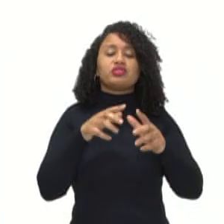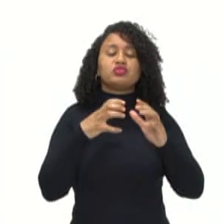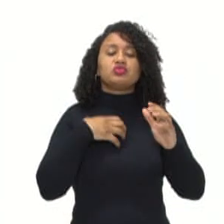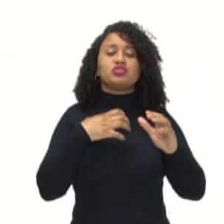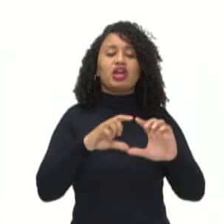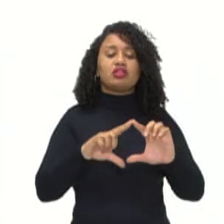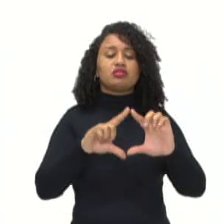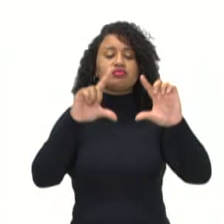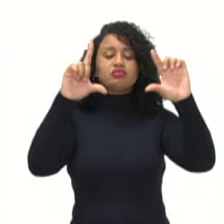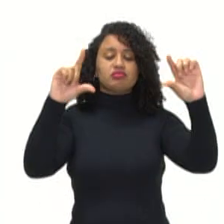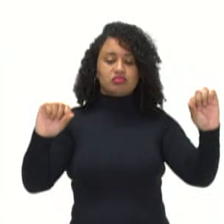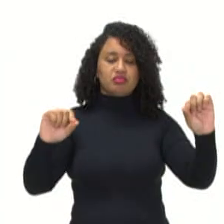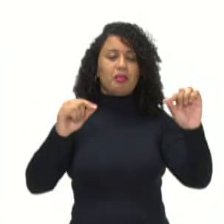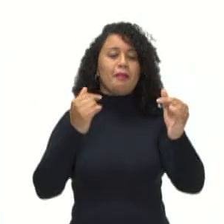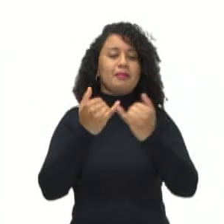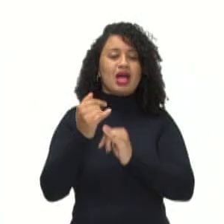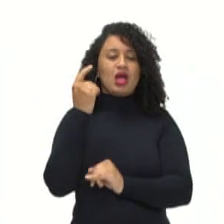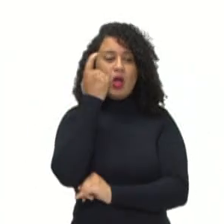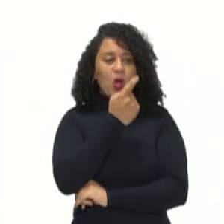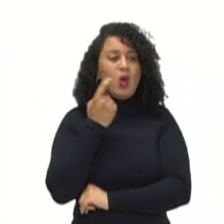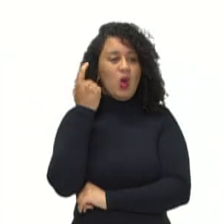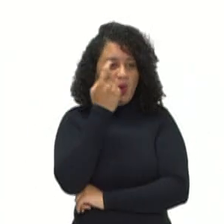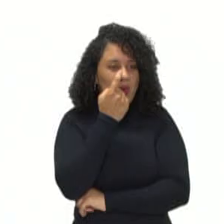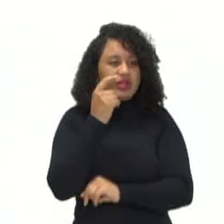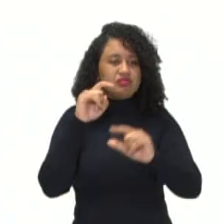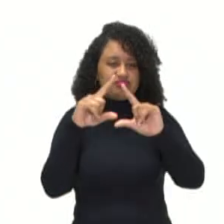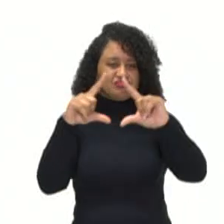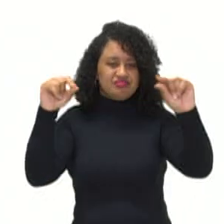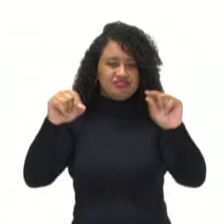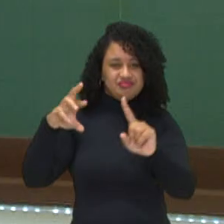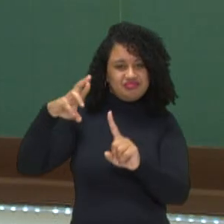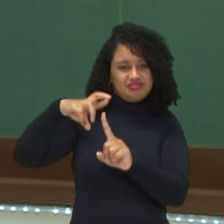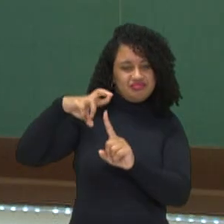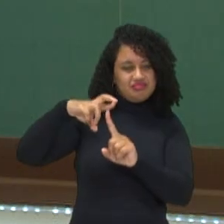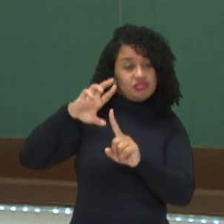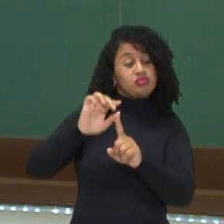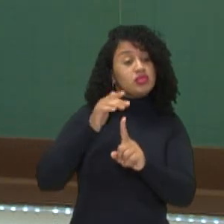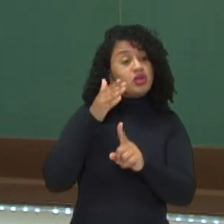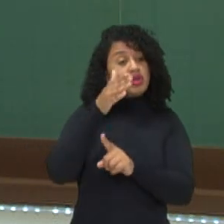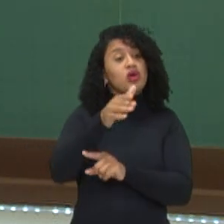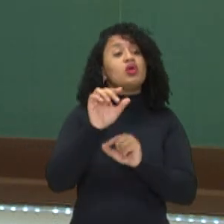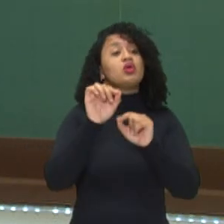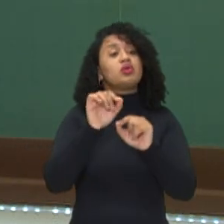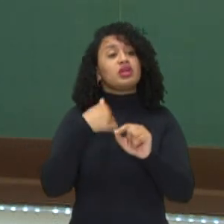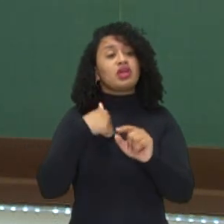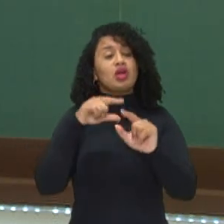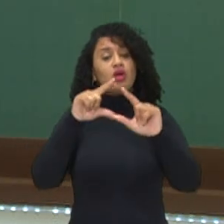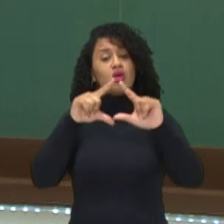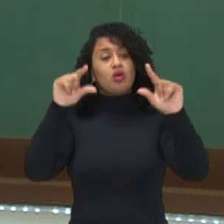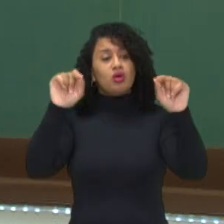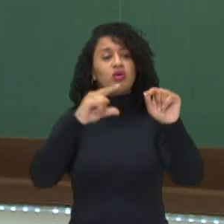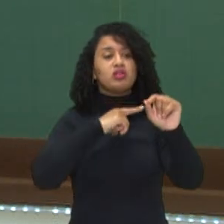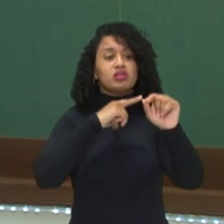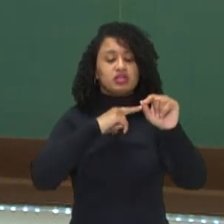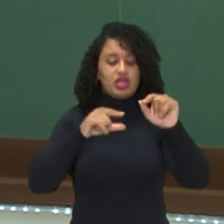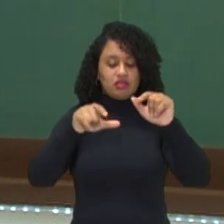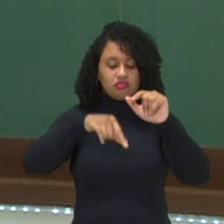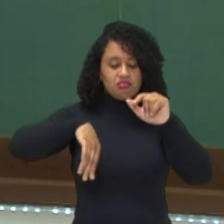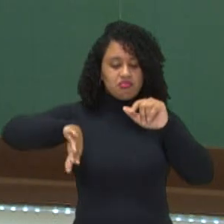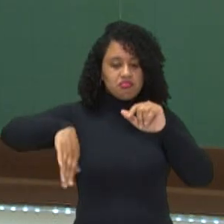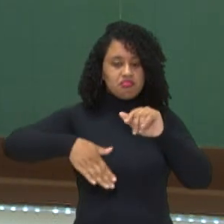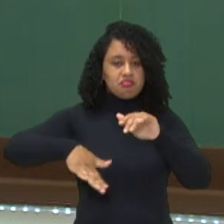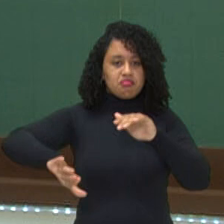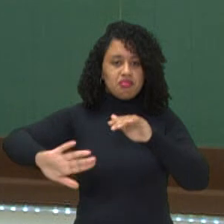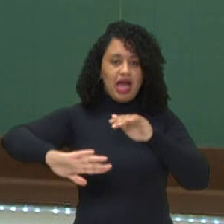aqui, nessa parte do museu, né? Que para acessar o olho do museu, né? Que a gente chama, tem uma galeria ali subterrânea, que